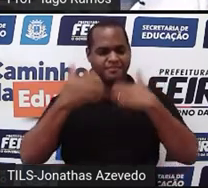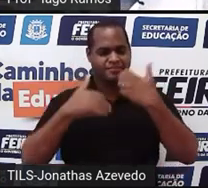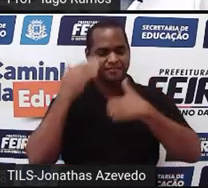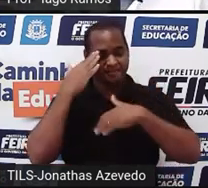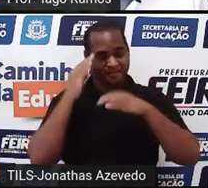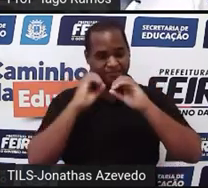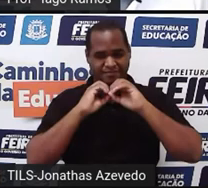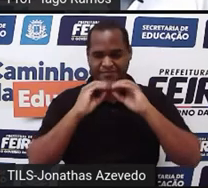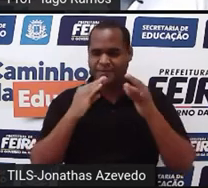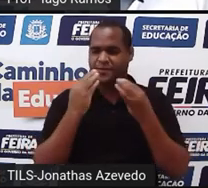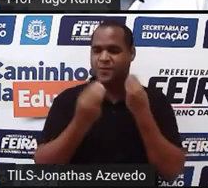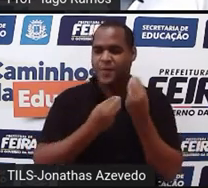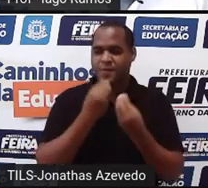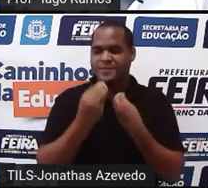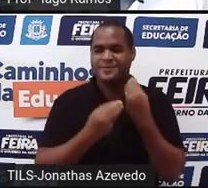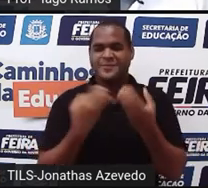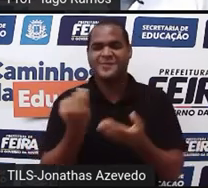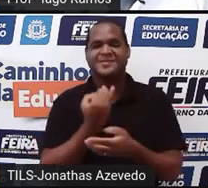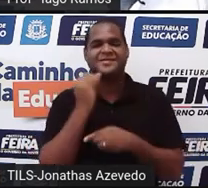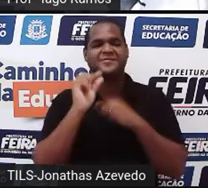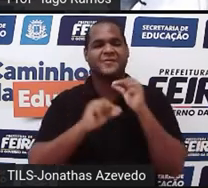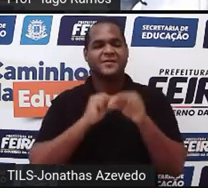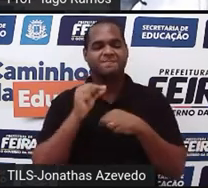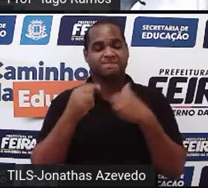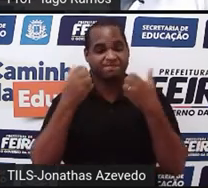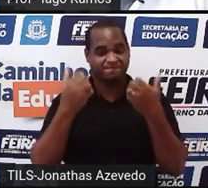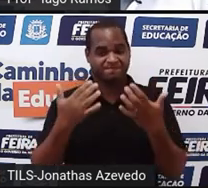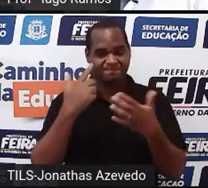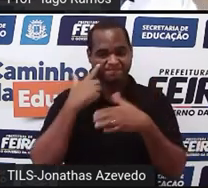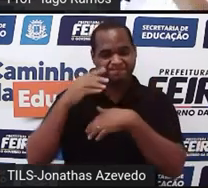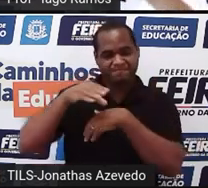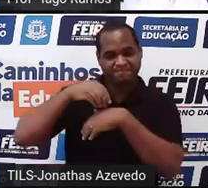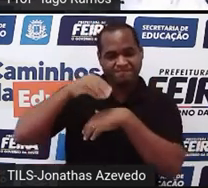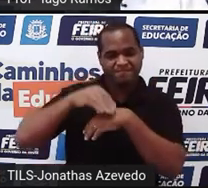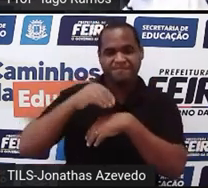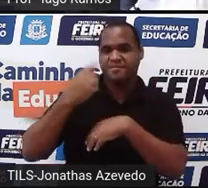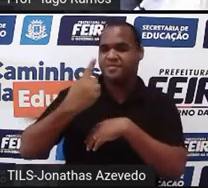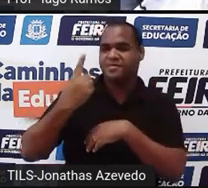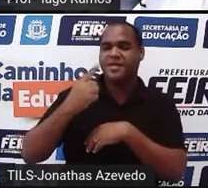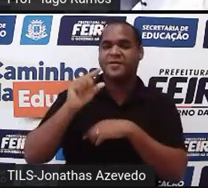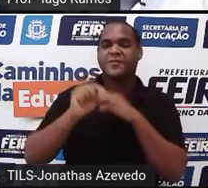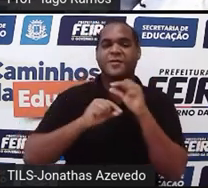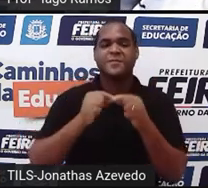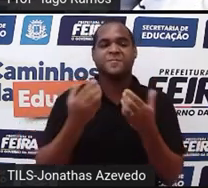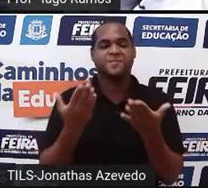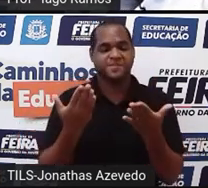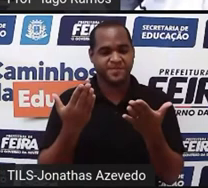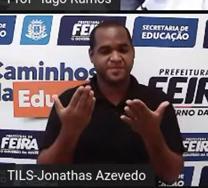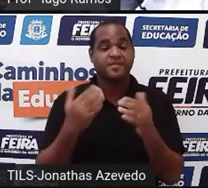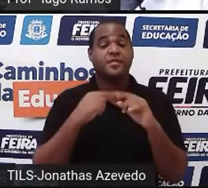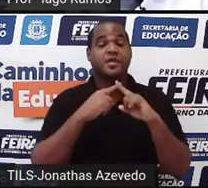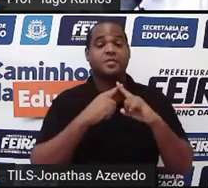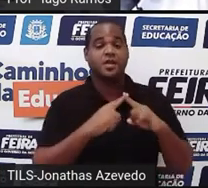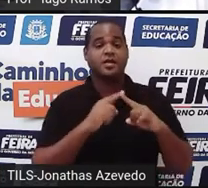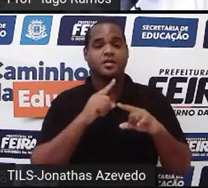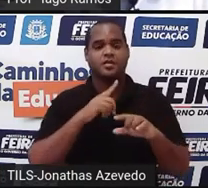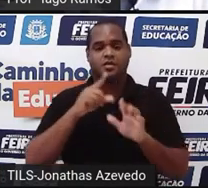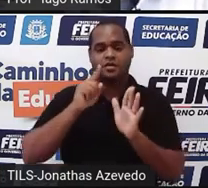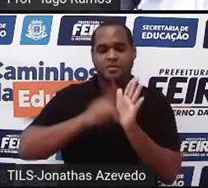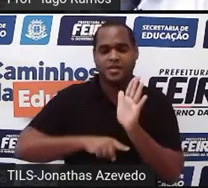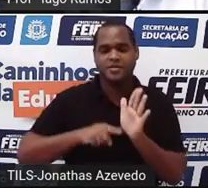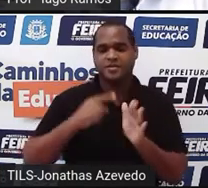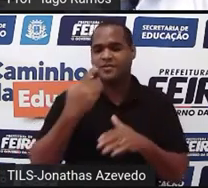gente vai ver que coisa interessante é essa. Mas vamos aqui, vou pegar essa equação de cima e vou multiplicar por menos